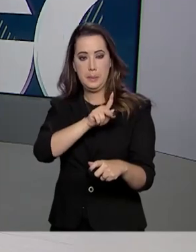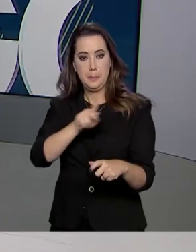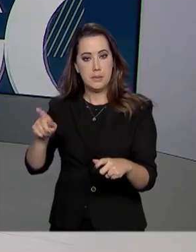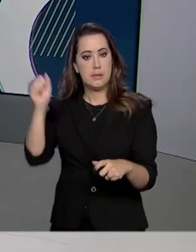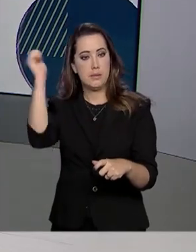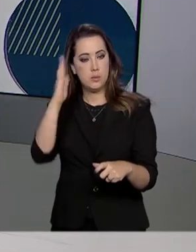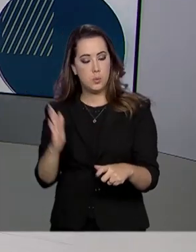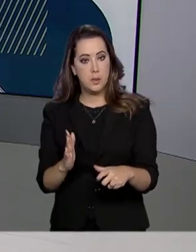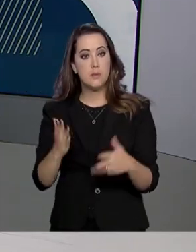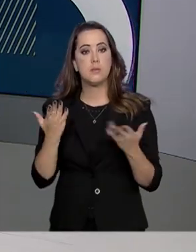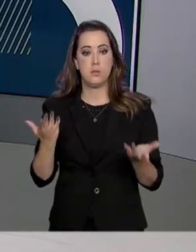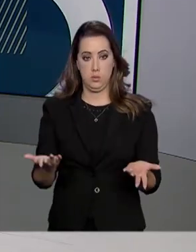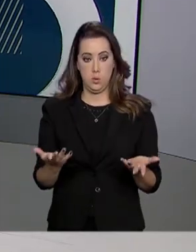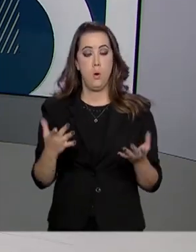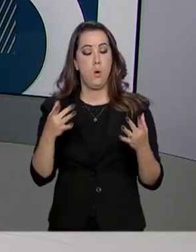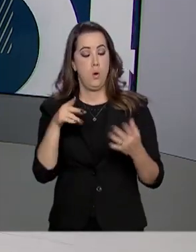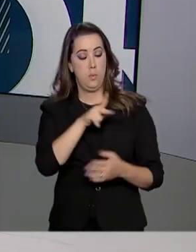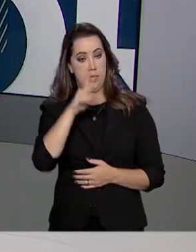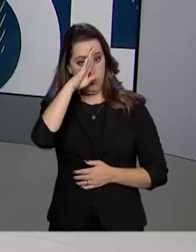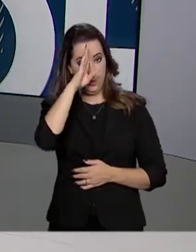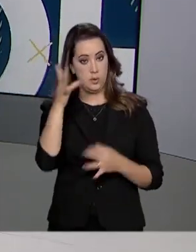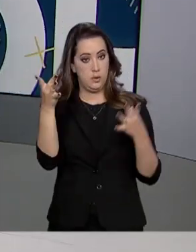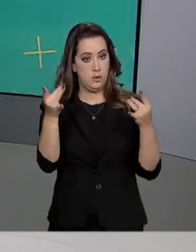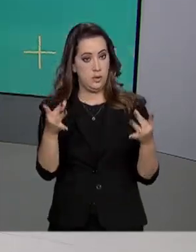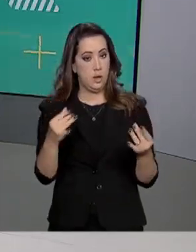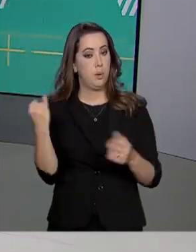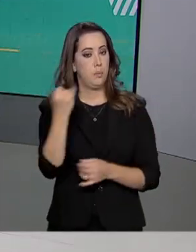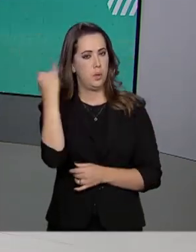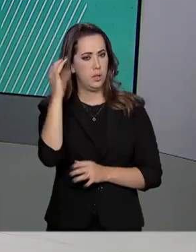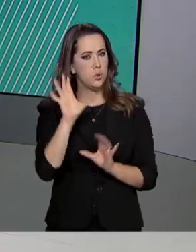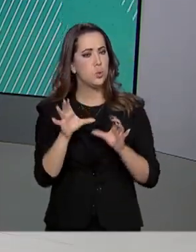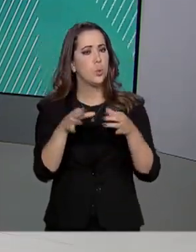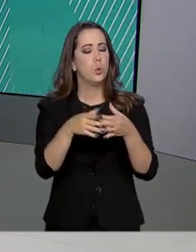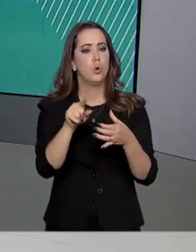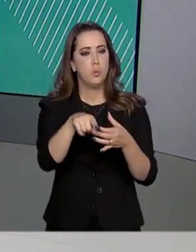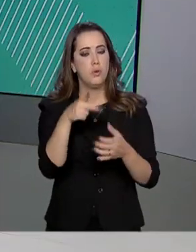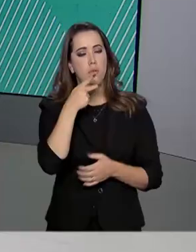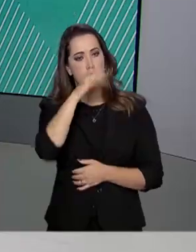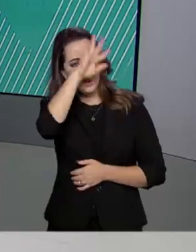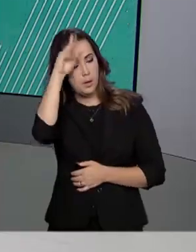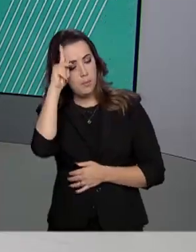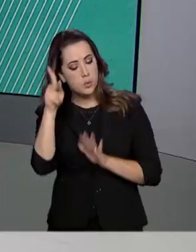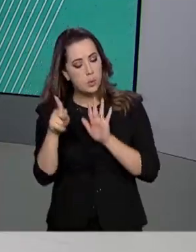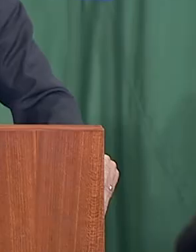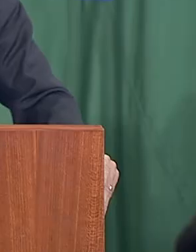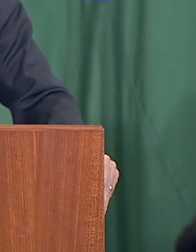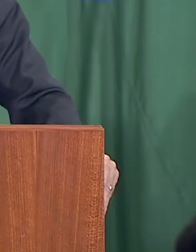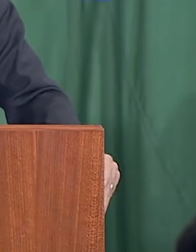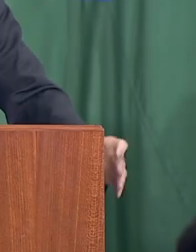a missão do Conselho e voltou a defender que a Amazônia e suas riquezas pertencem ao Brasil.